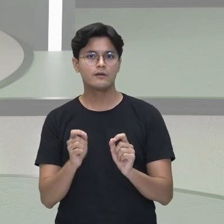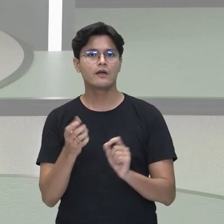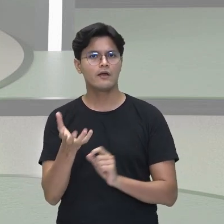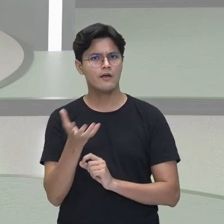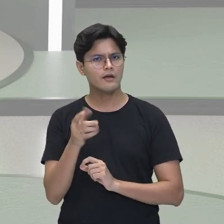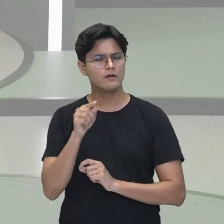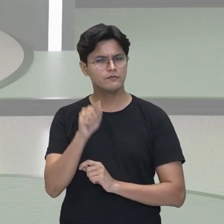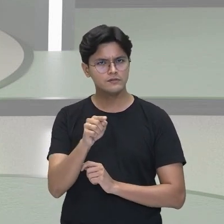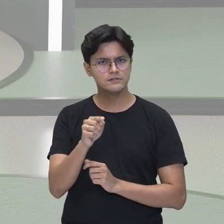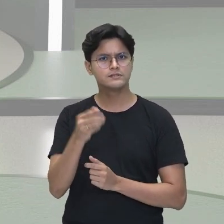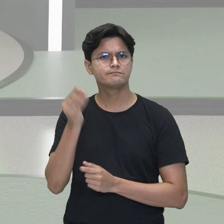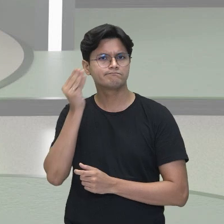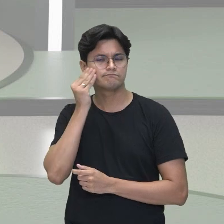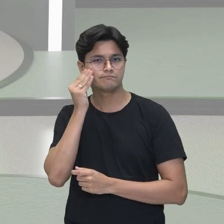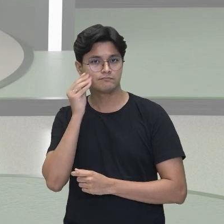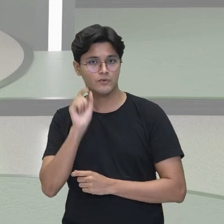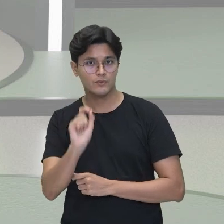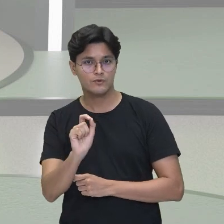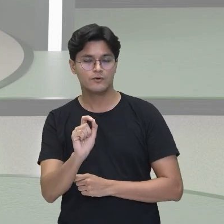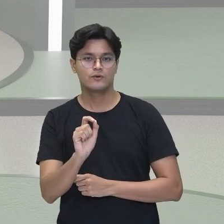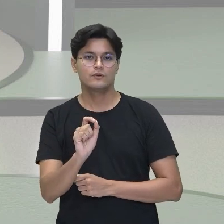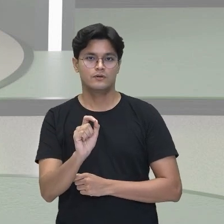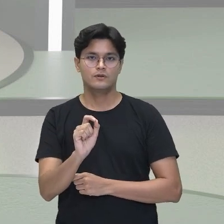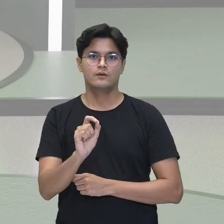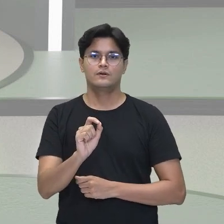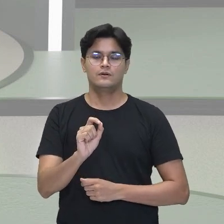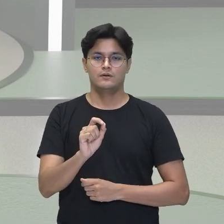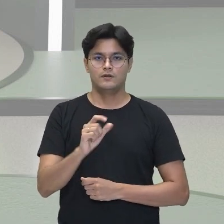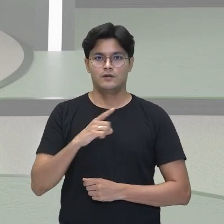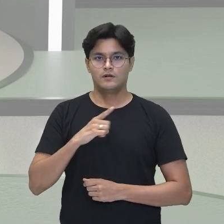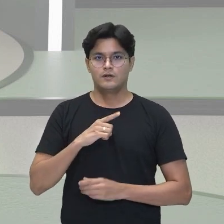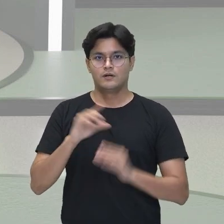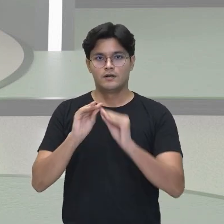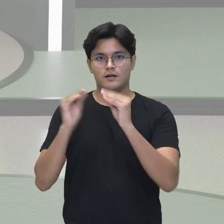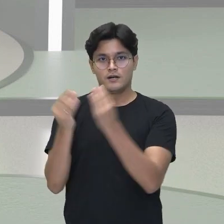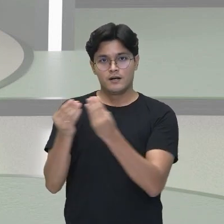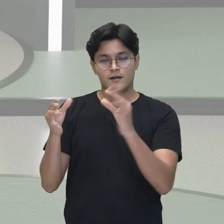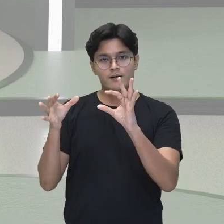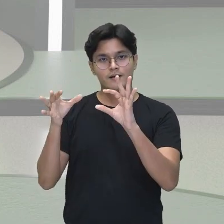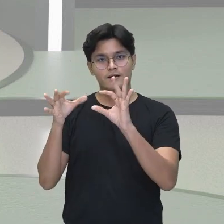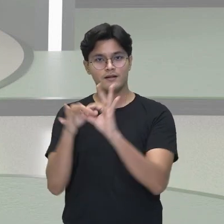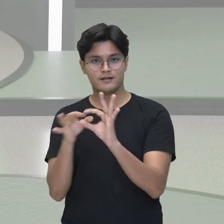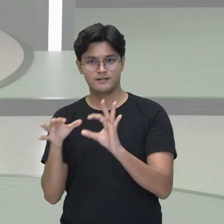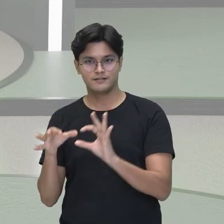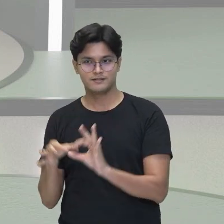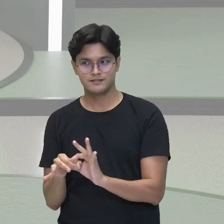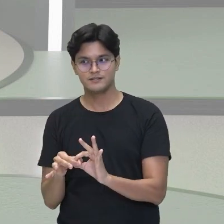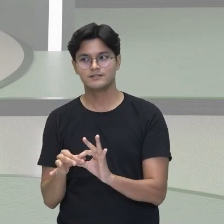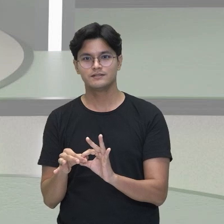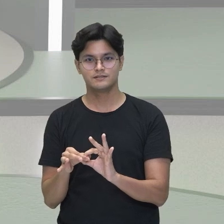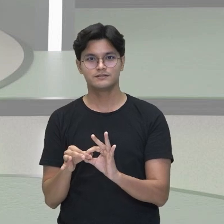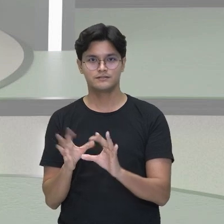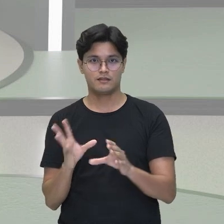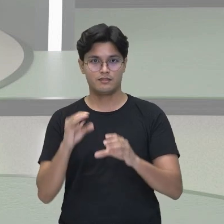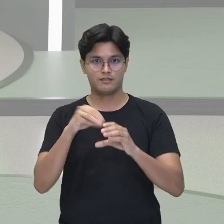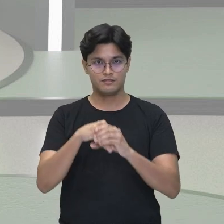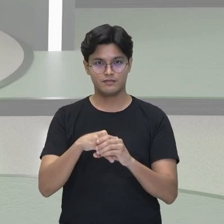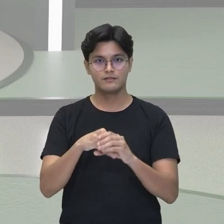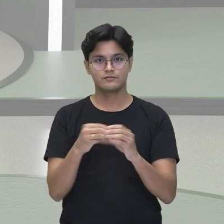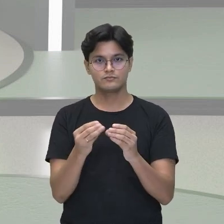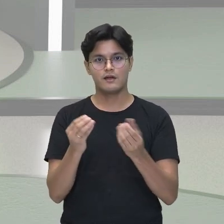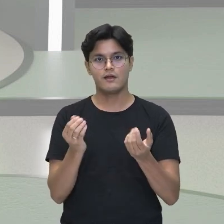observem esses ligantes na fórmula 3D.